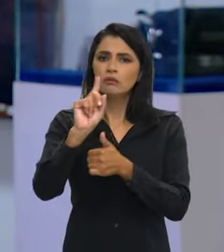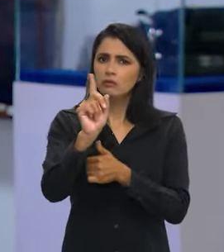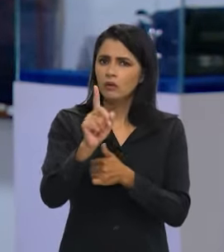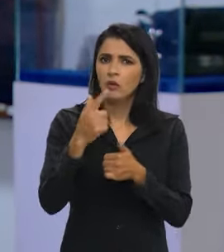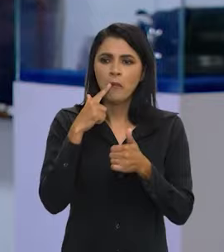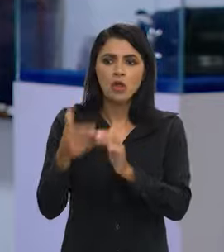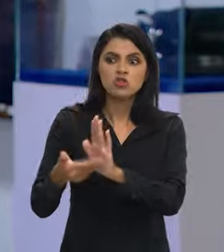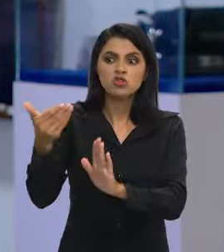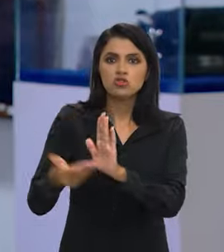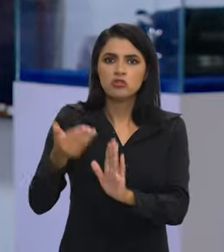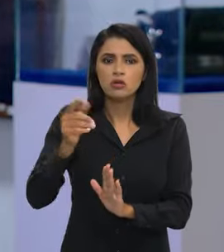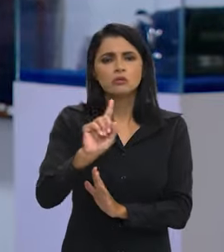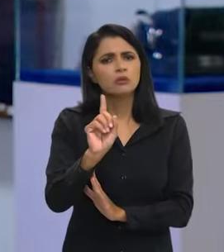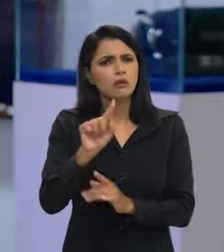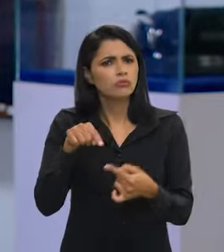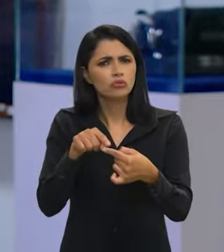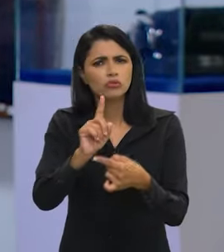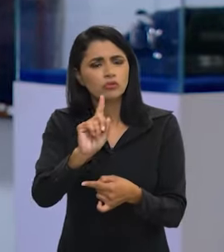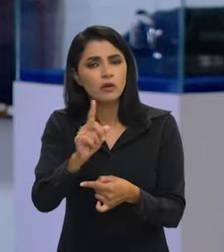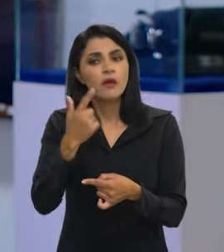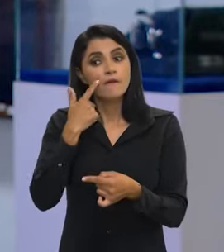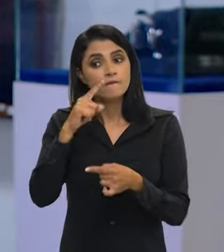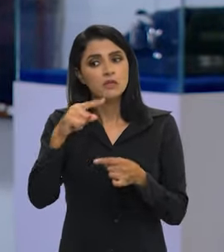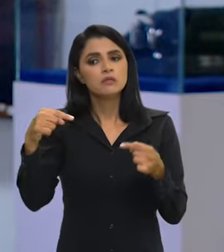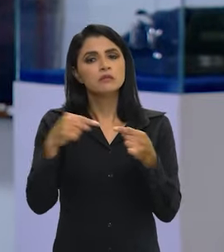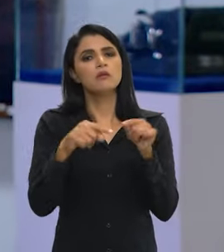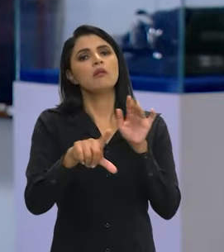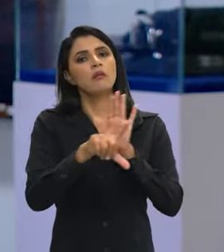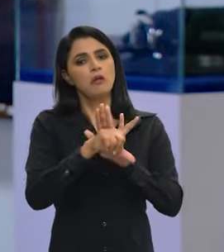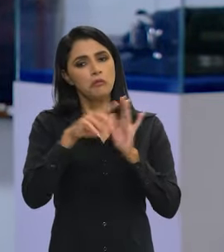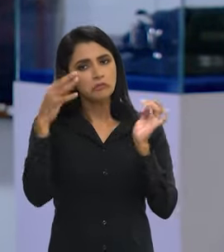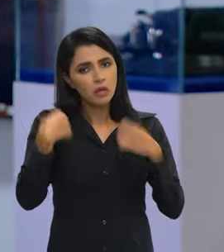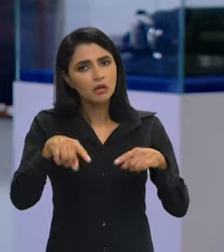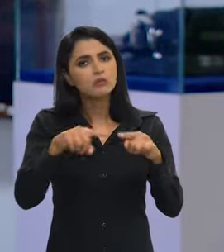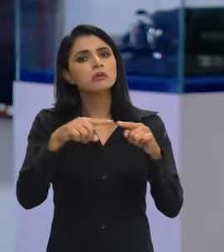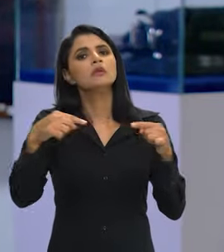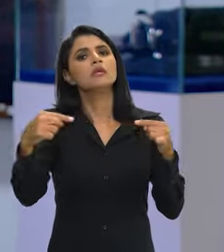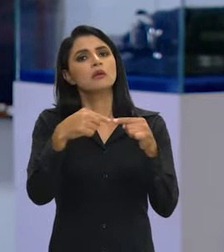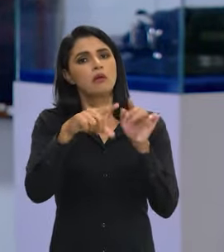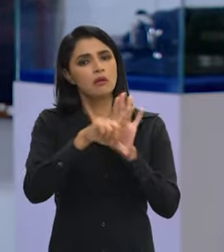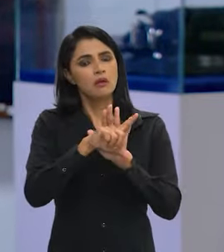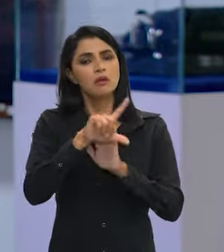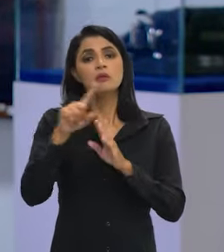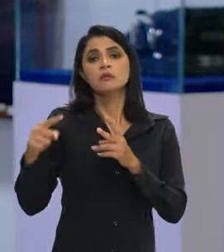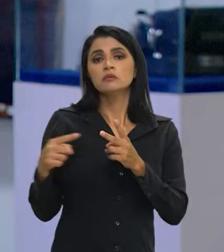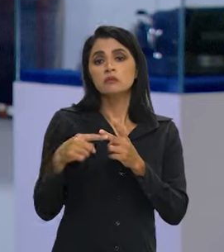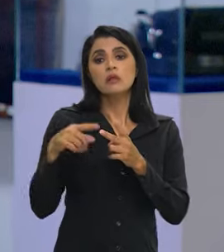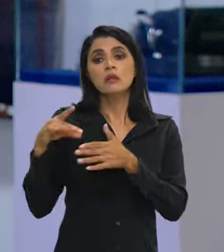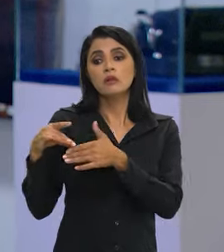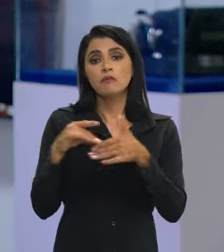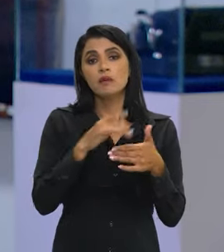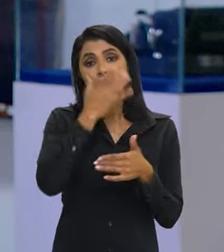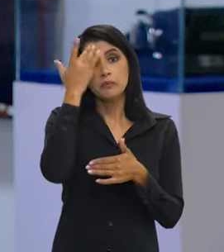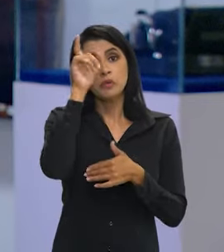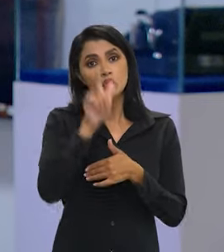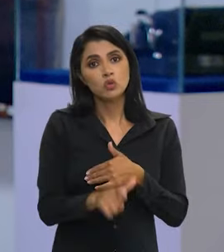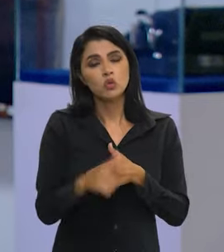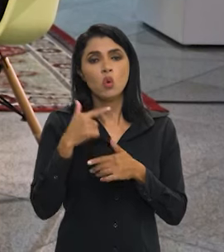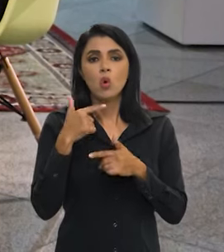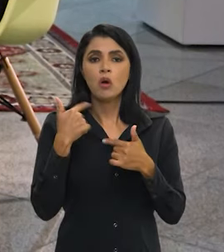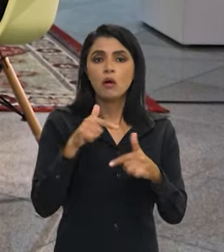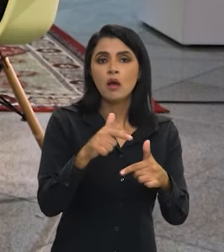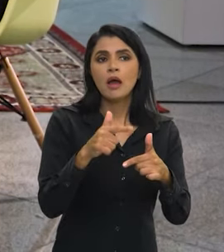pessoas, não para tirar o benefício. Primeiro, ver se tem legalidade e benefício ainda e, segundo, se a gente tem que encaminhar a pessoa para uma